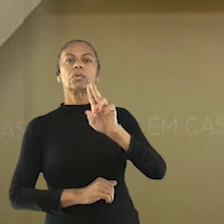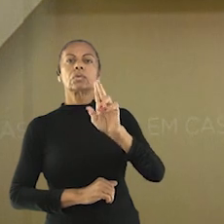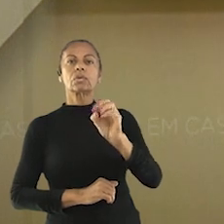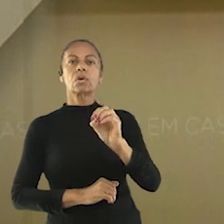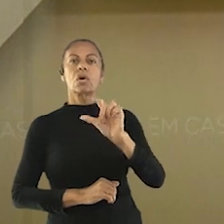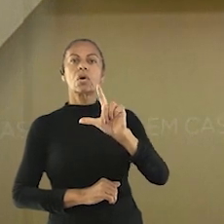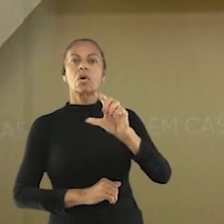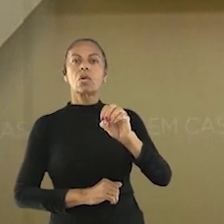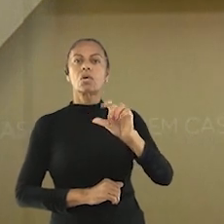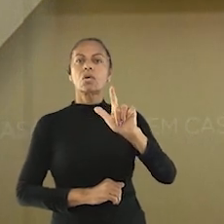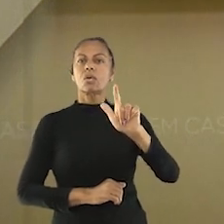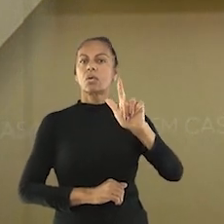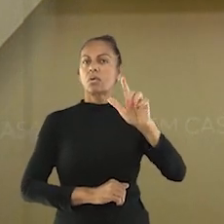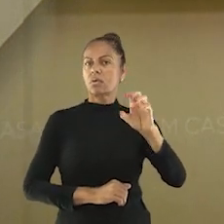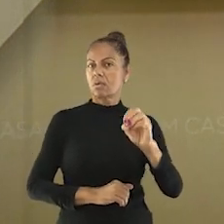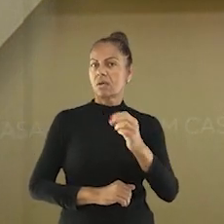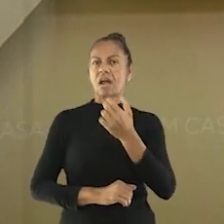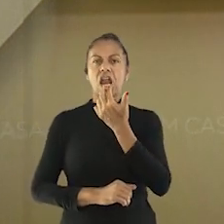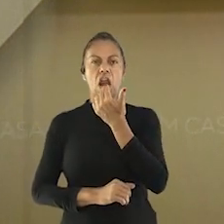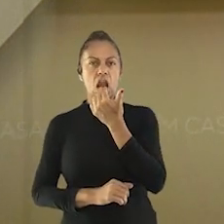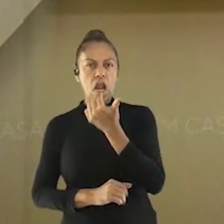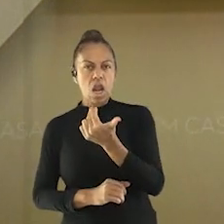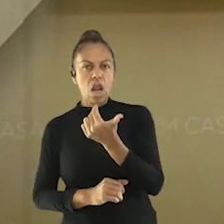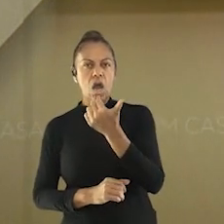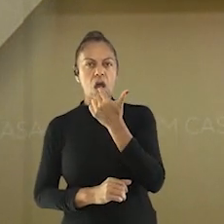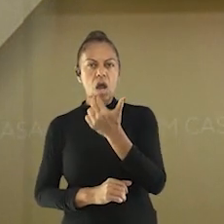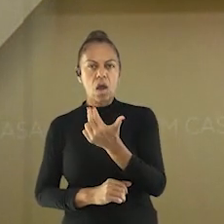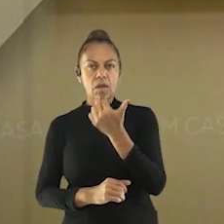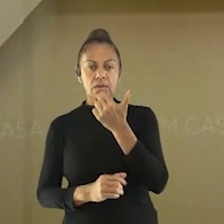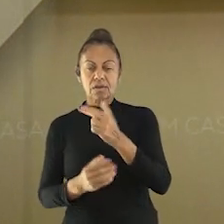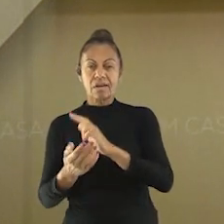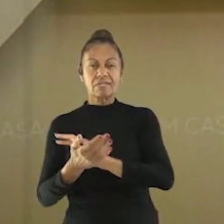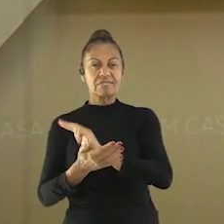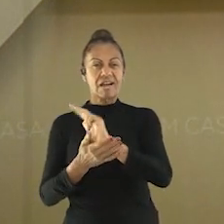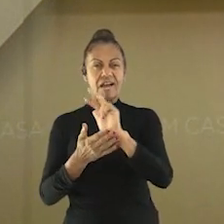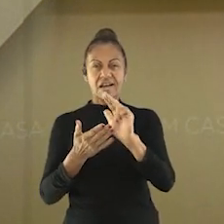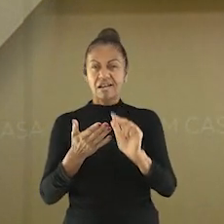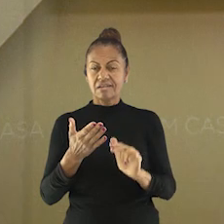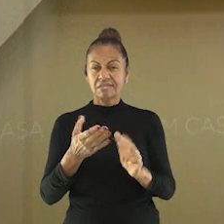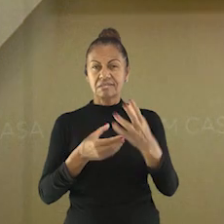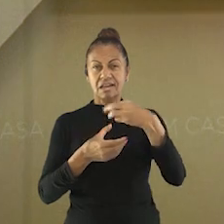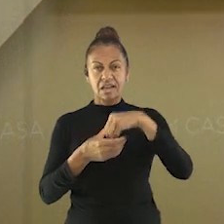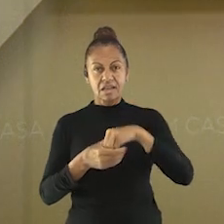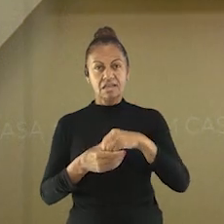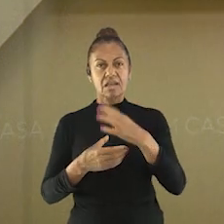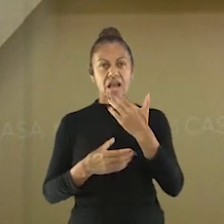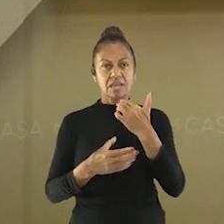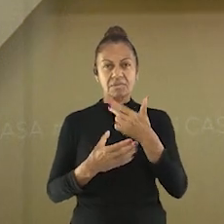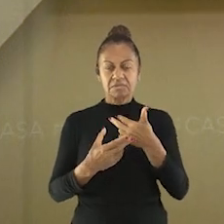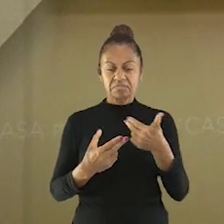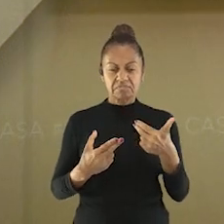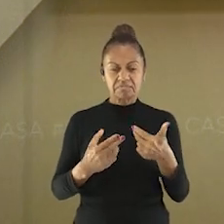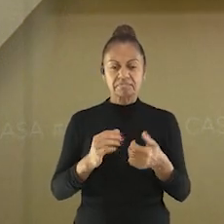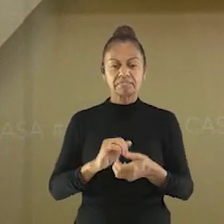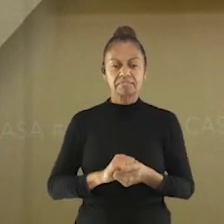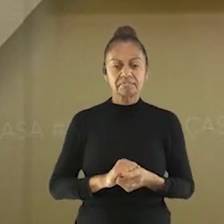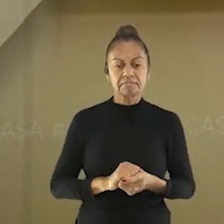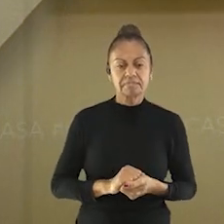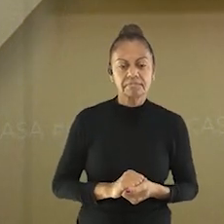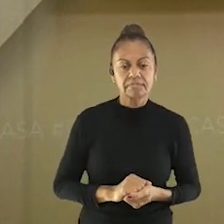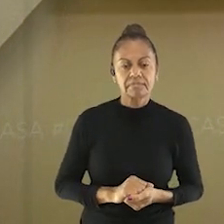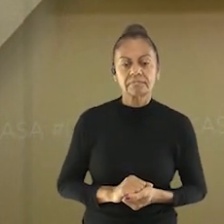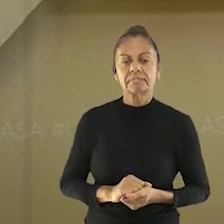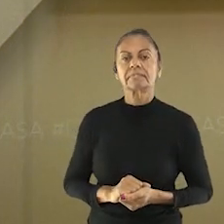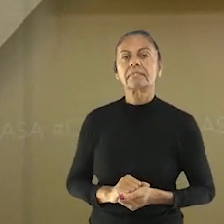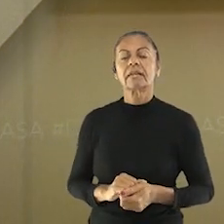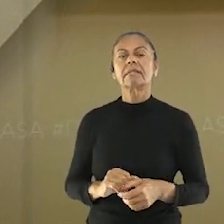comportamentos do organismo em relação à ingestão de nutrientes, certo? Já o alergologista, ele diagnostica alergias